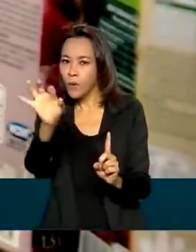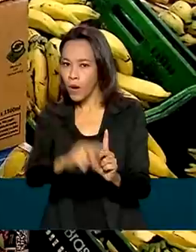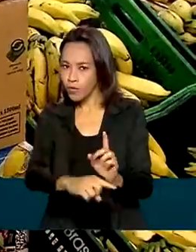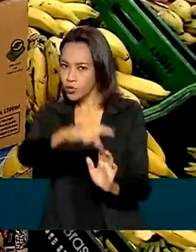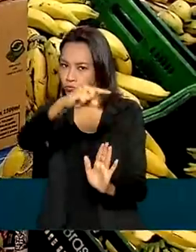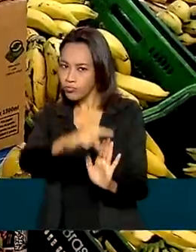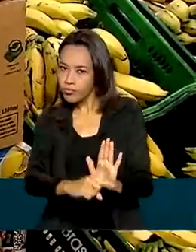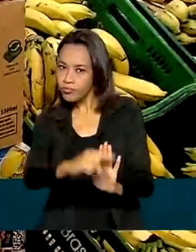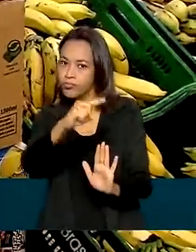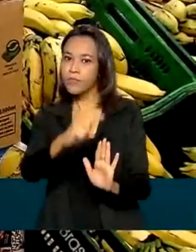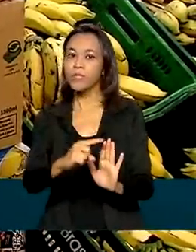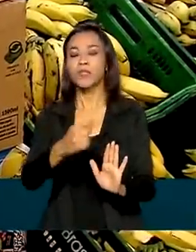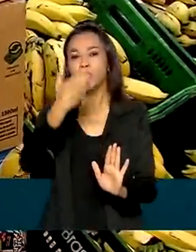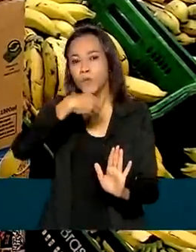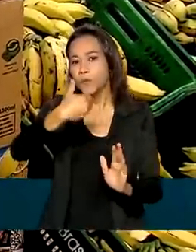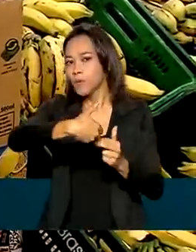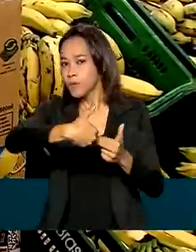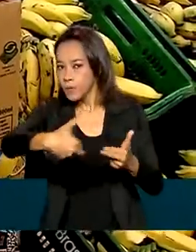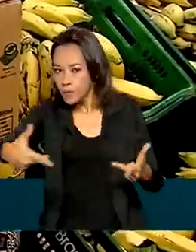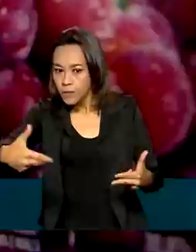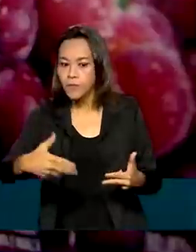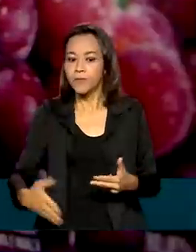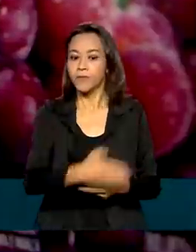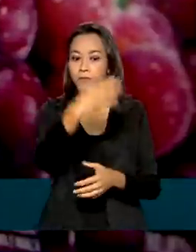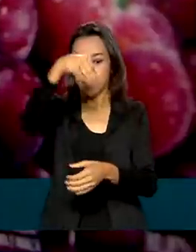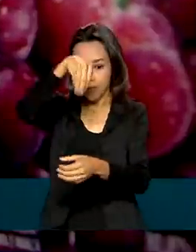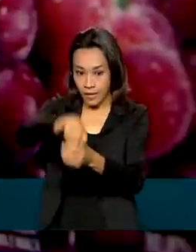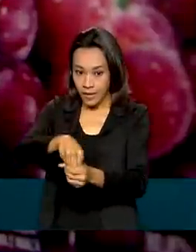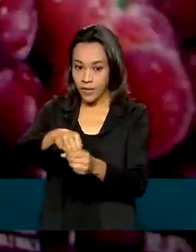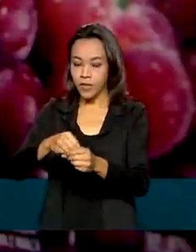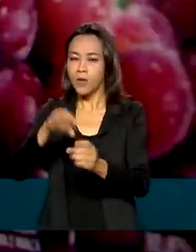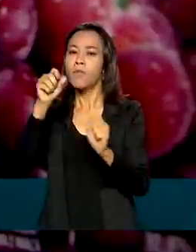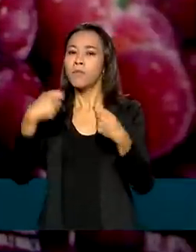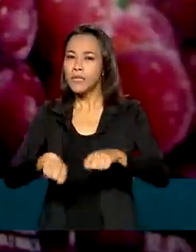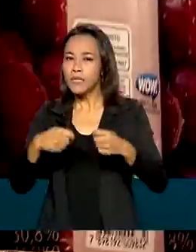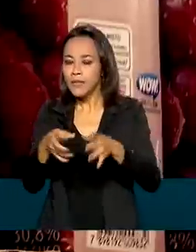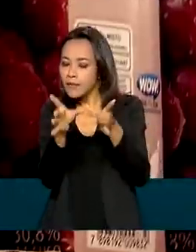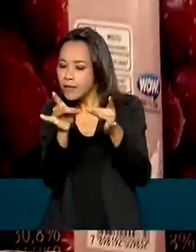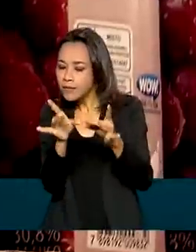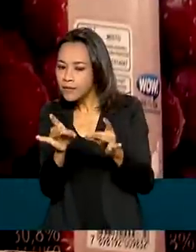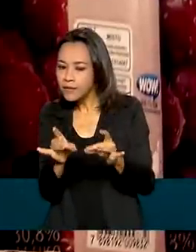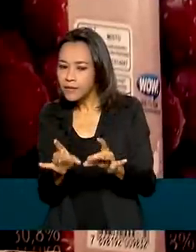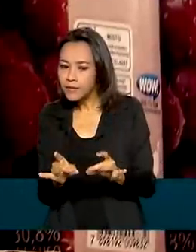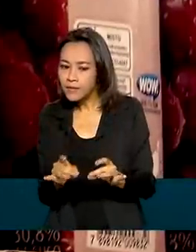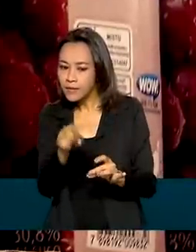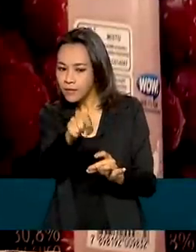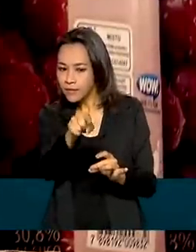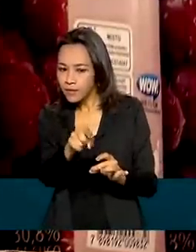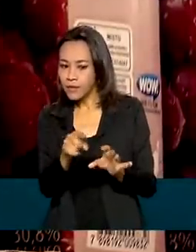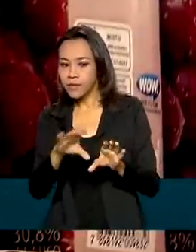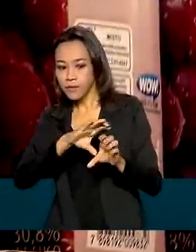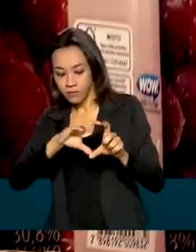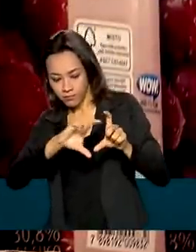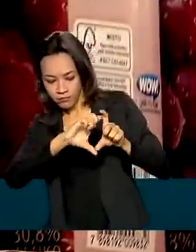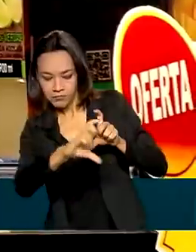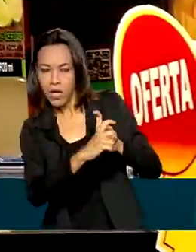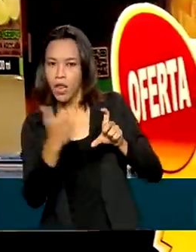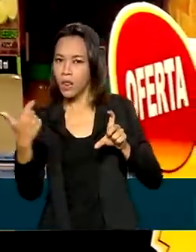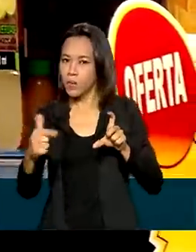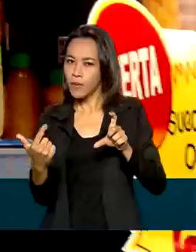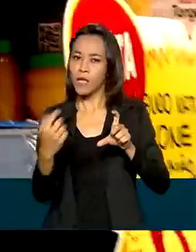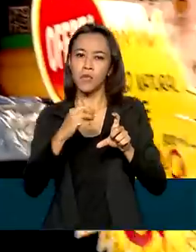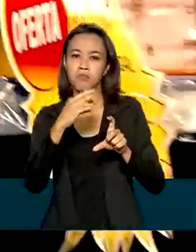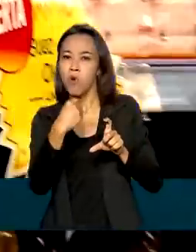embalagem, a declaração quantitativa de ingrediente passa a ser expressa, por exemplo, como não contém fruta ou vegetal